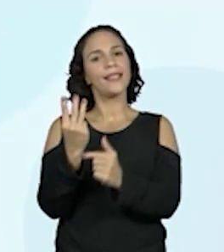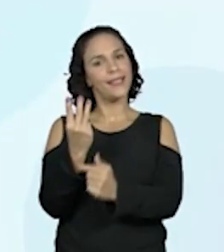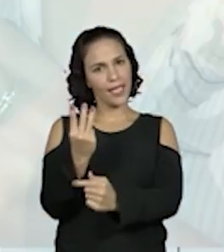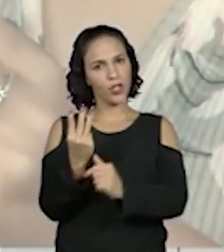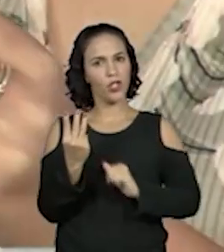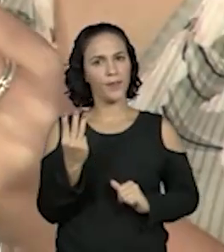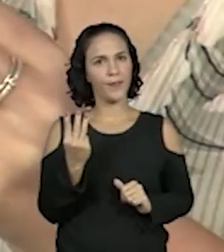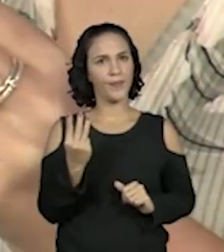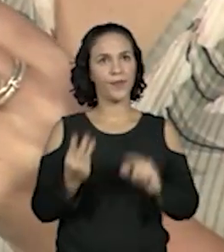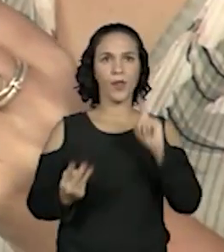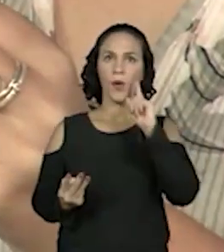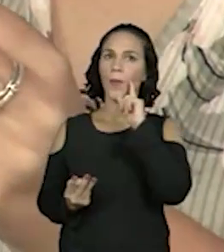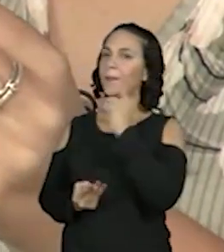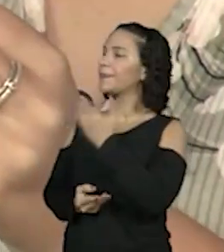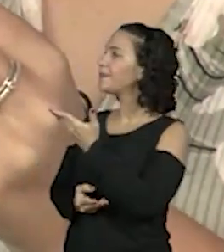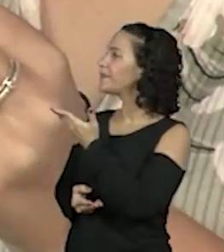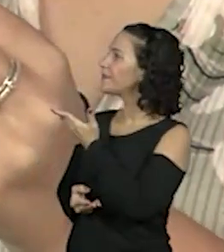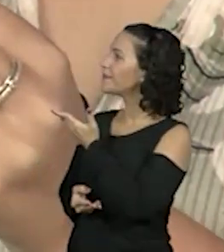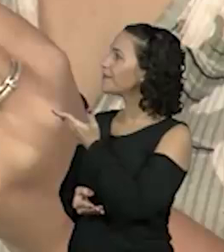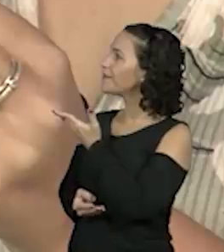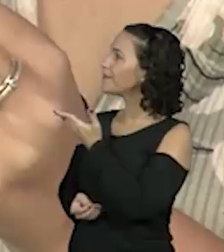formou um número. Olha lá o número.